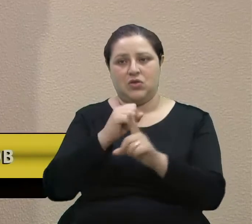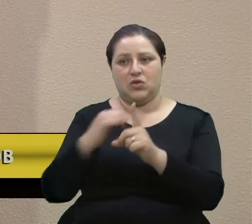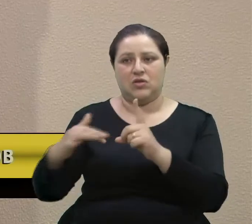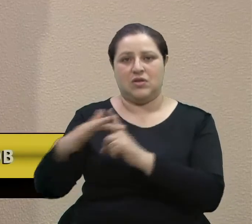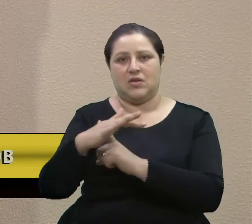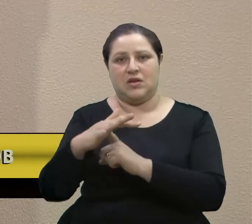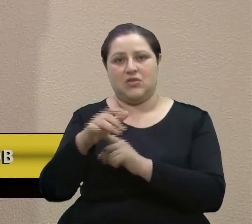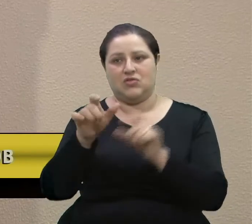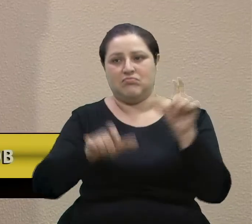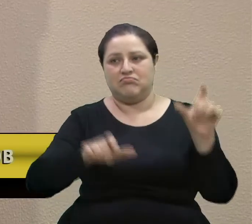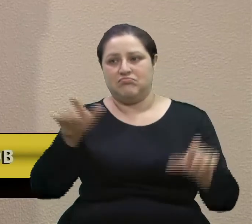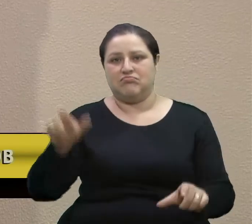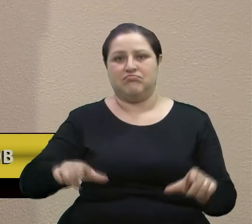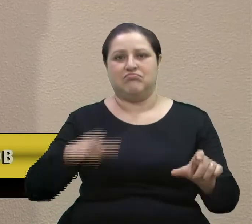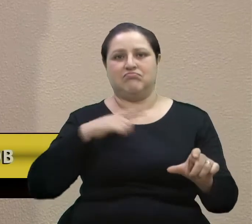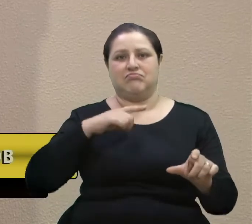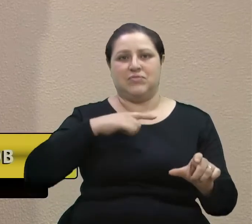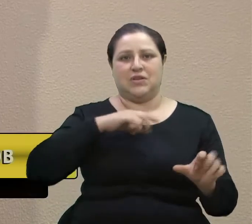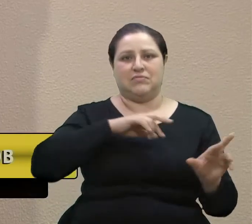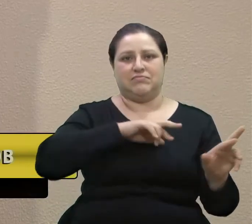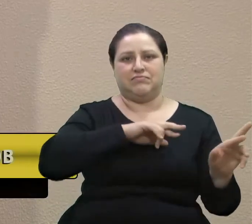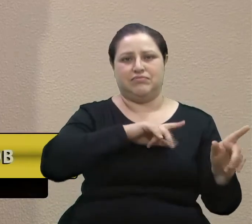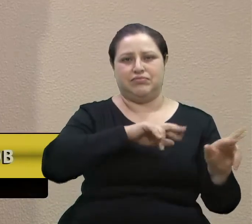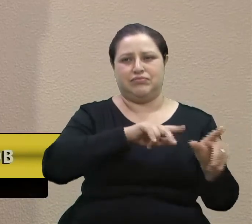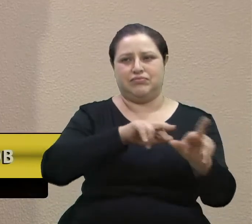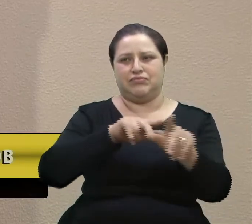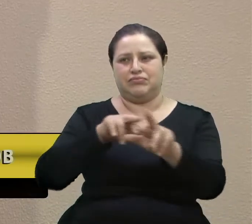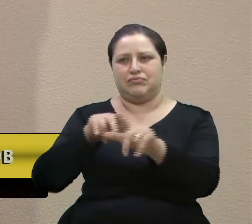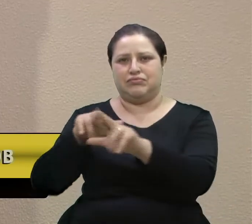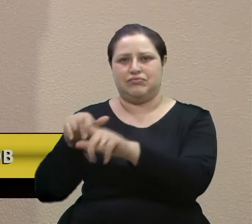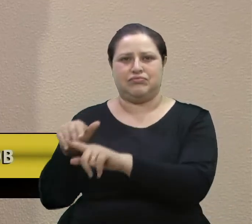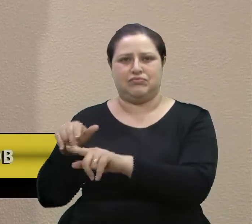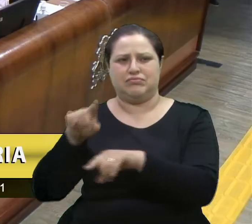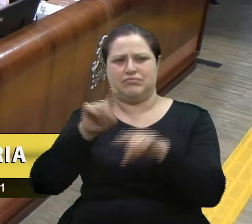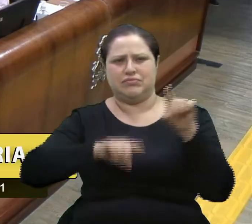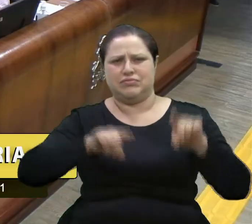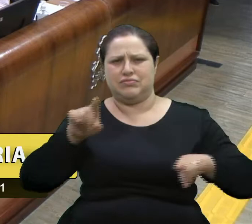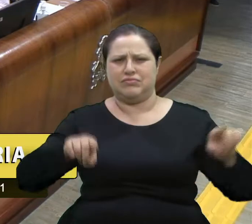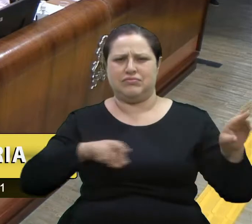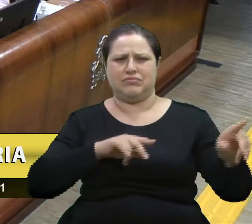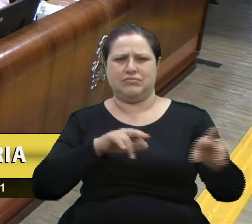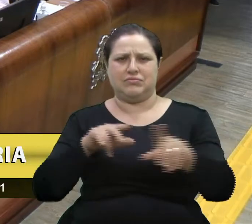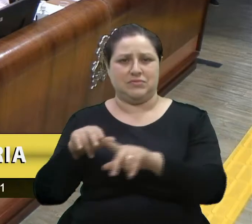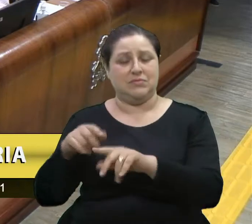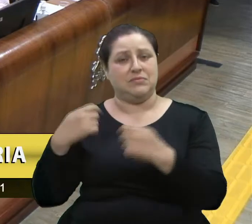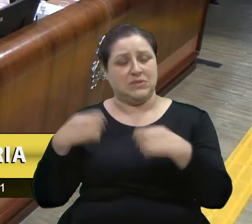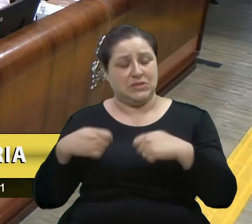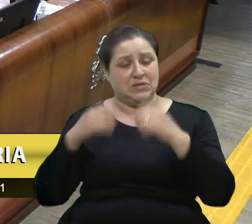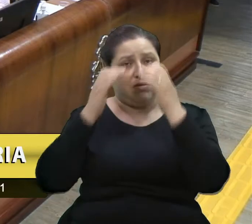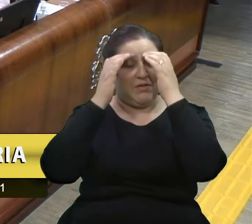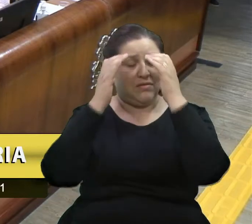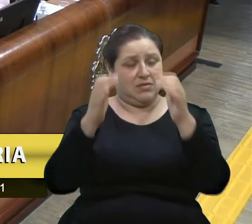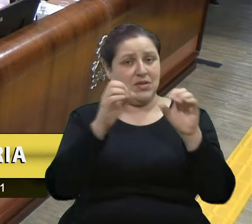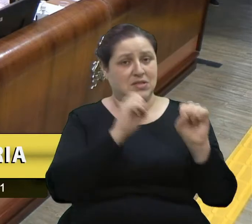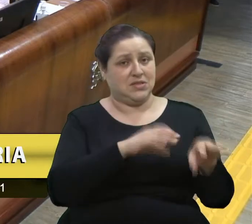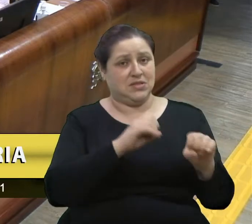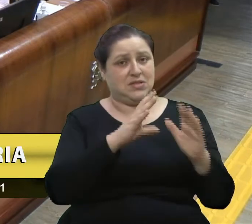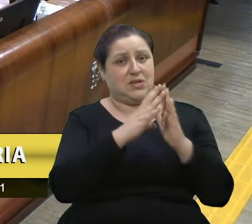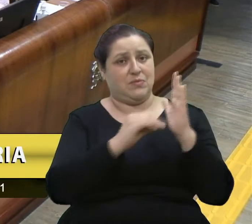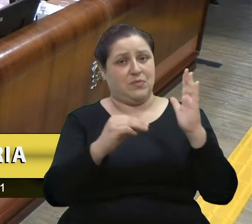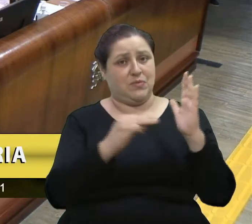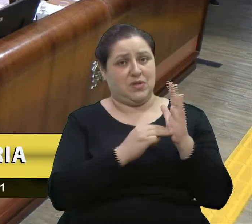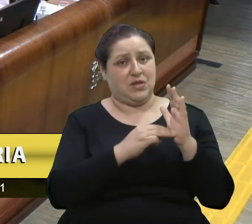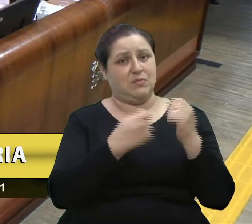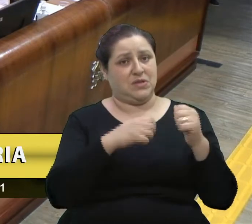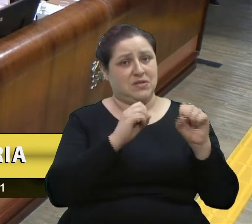formada pelas mais variadas formas de diversidade e nós temos que ensinar e ensinar através do exemplo. Vereadora